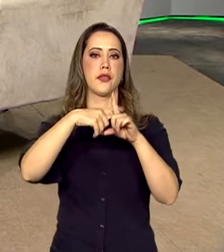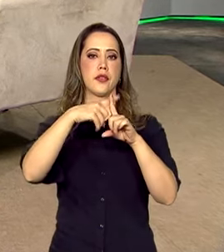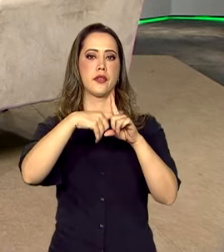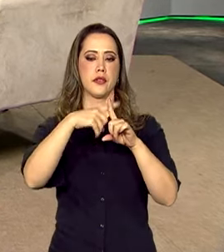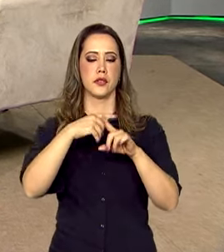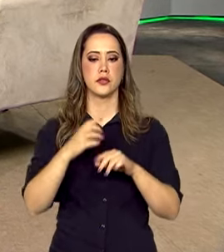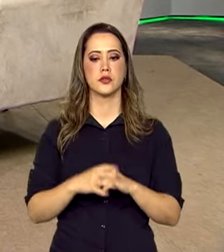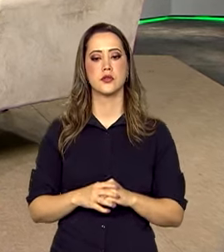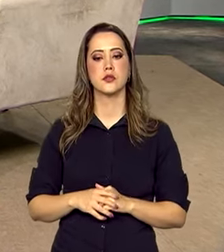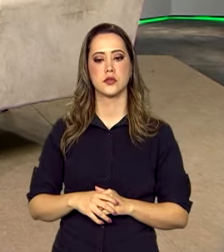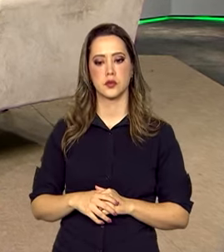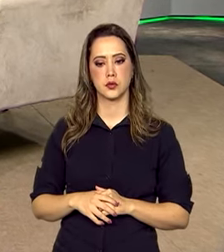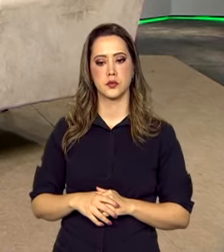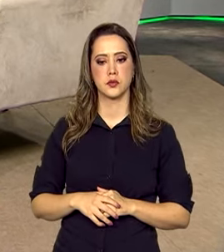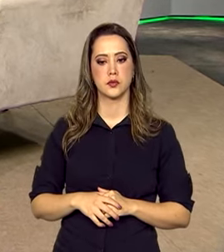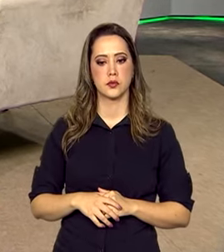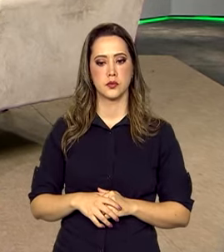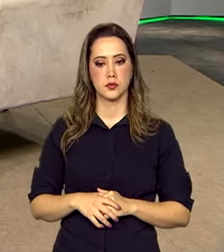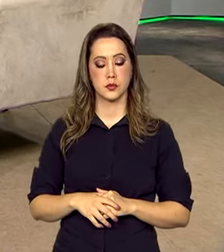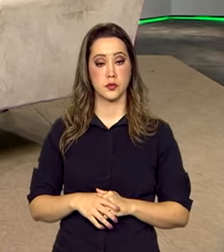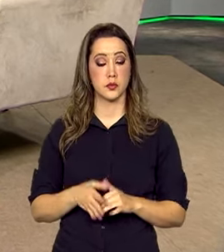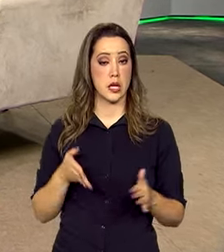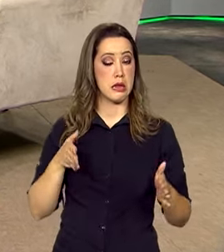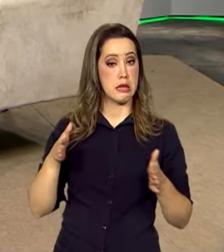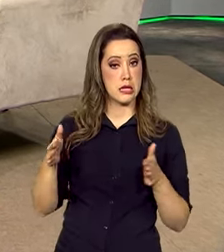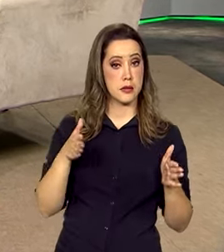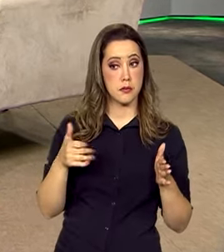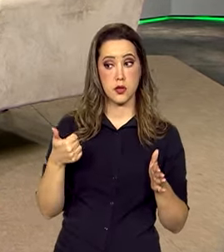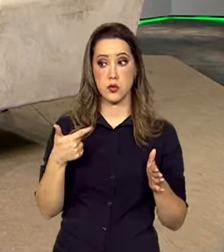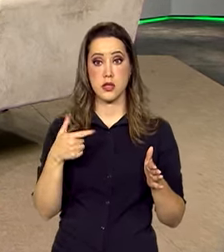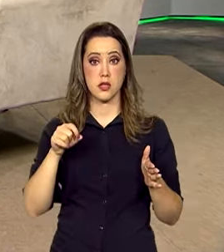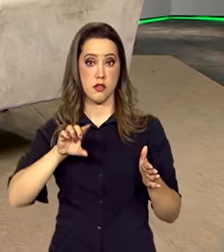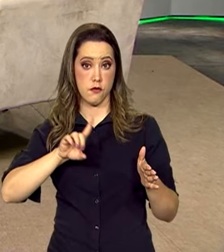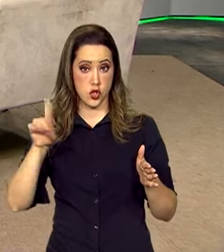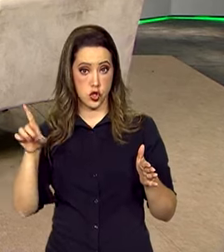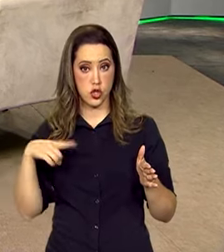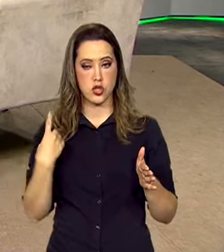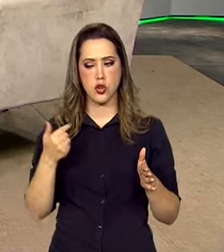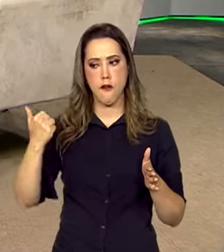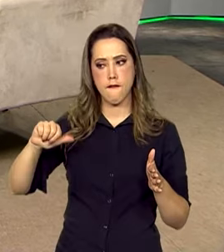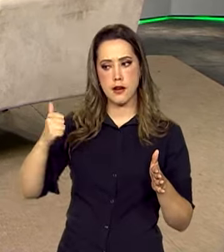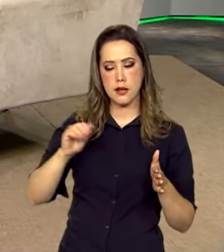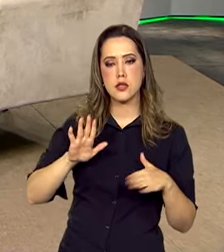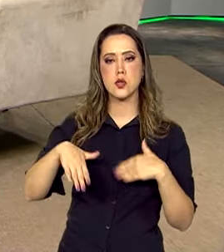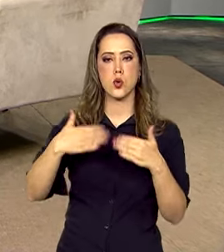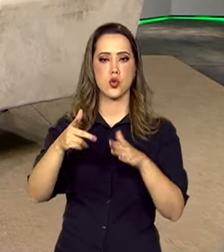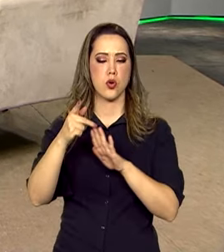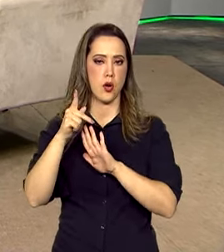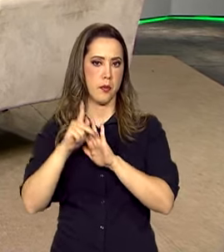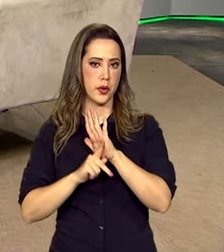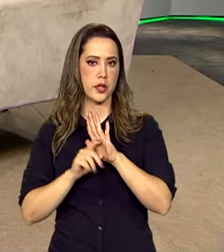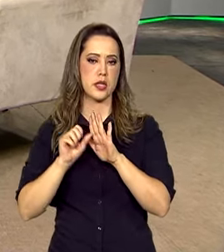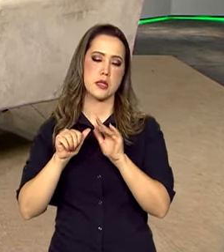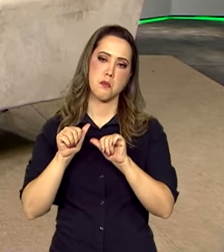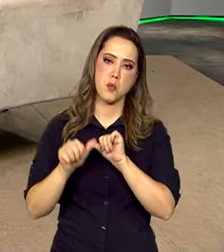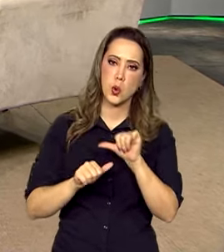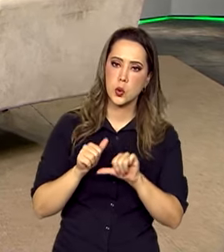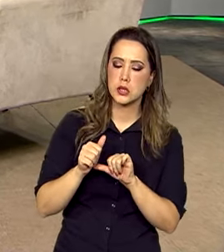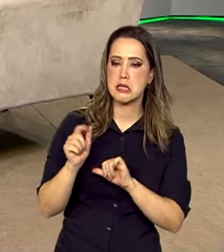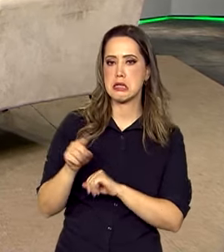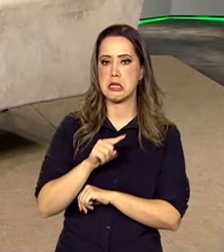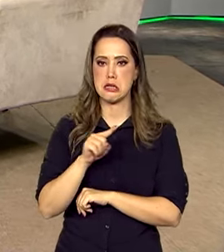Interferem bastante. onda de calor. E nesse período de 120 dias, nós vamos avaliar se mantemos a portaria, se alteramos, se